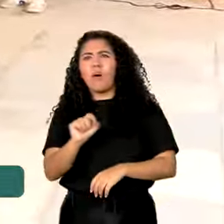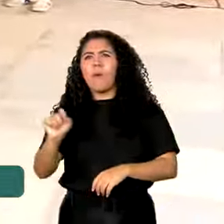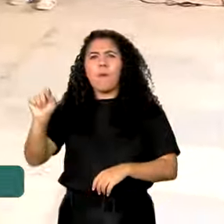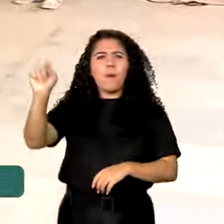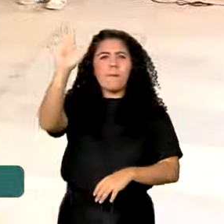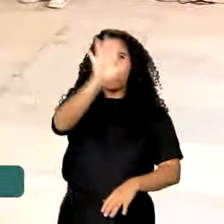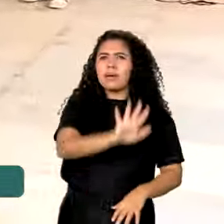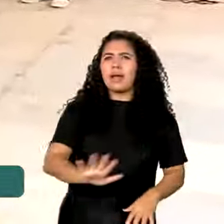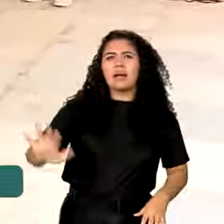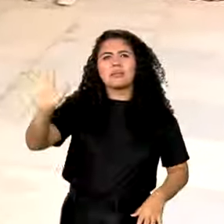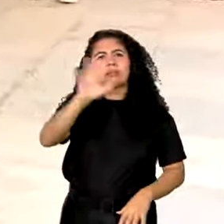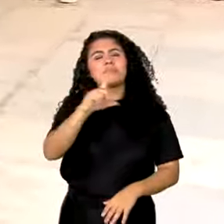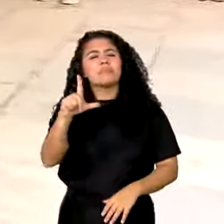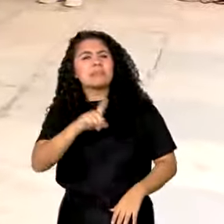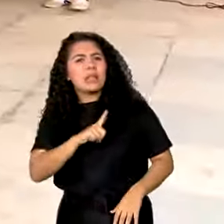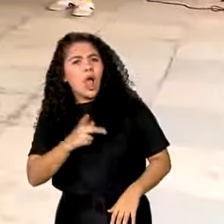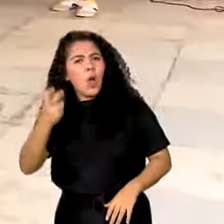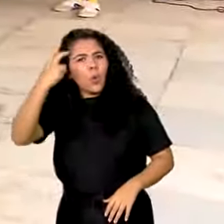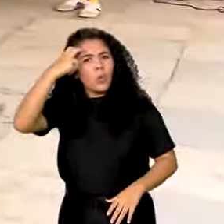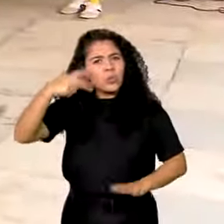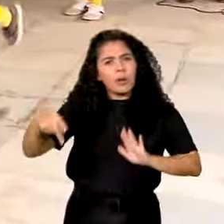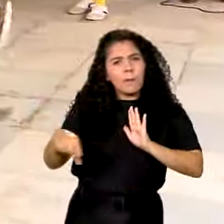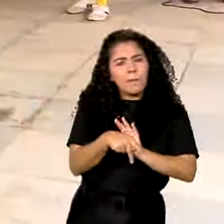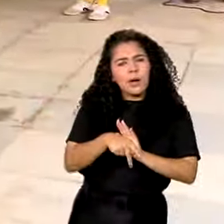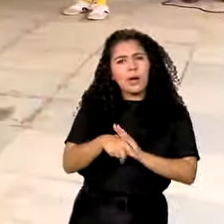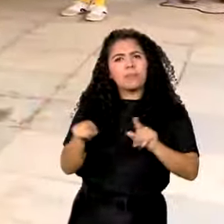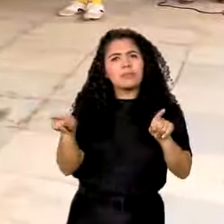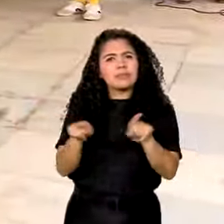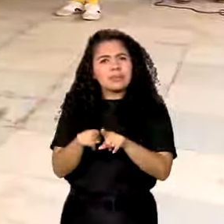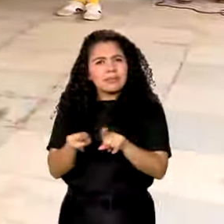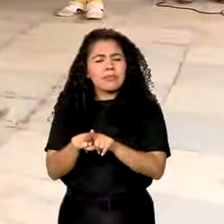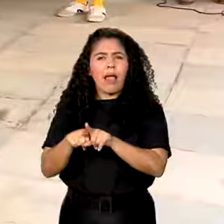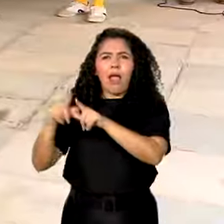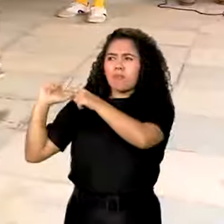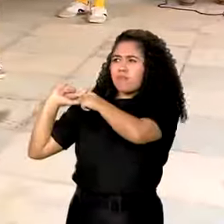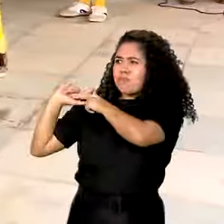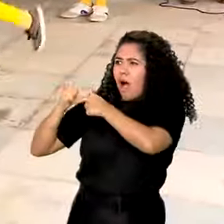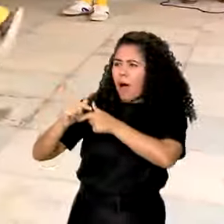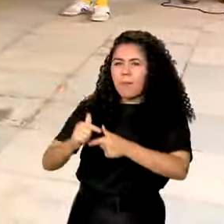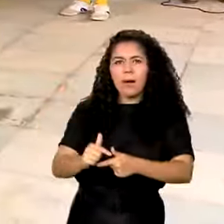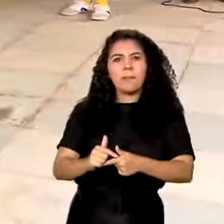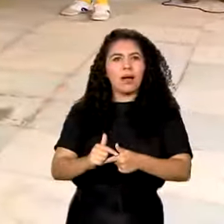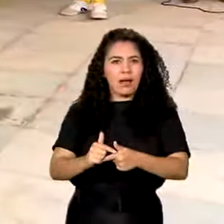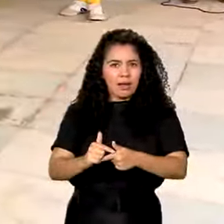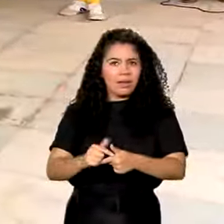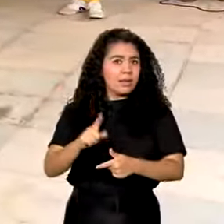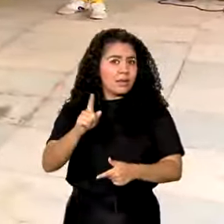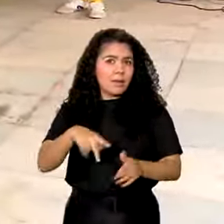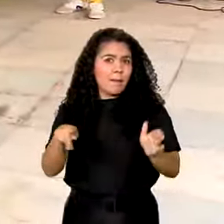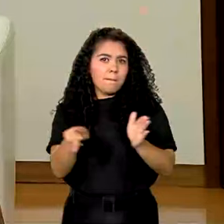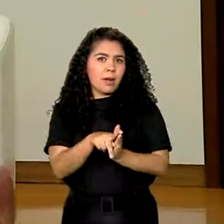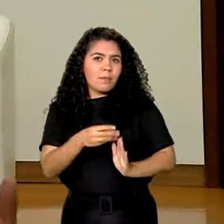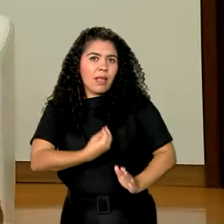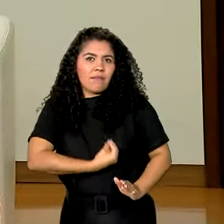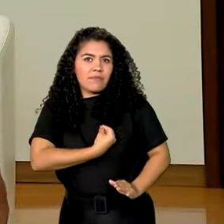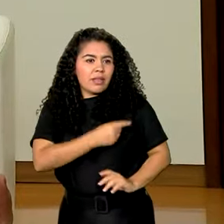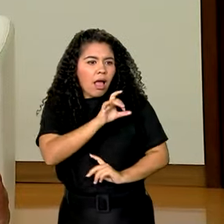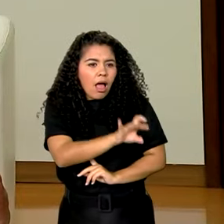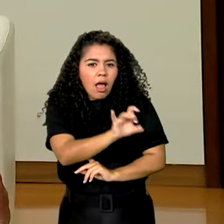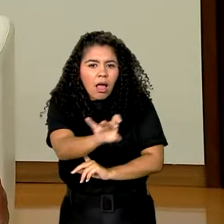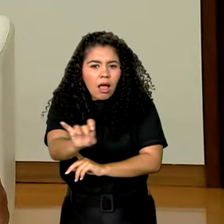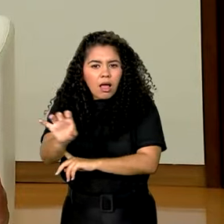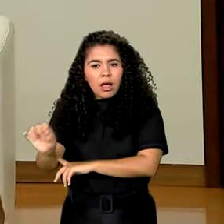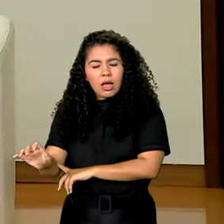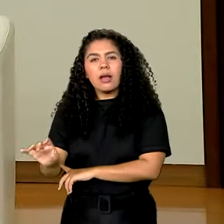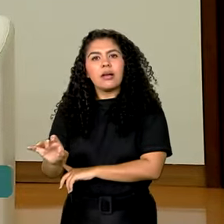cultural, de algum tipo de originalidade, né? Que faz parte da vida daquelas pessoas. Essa é